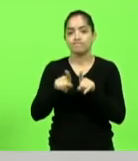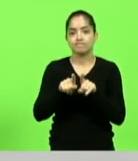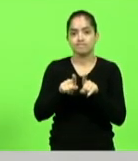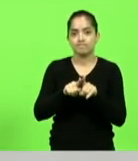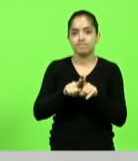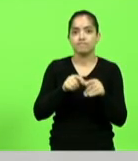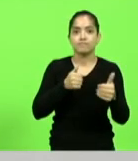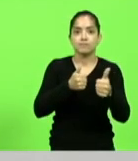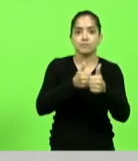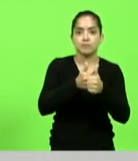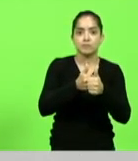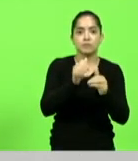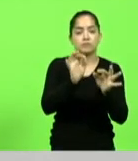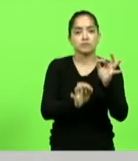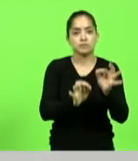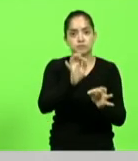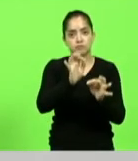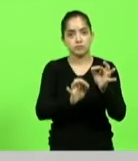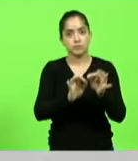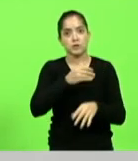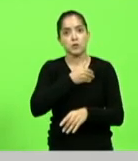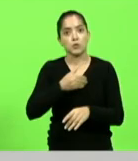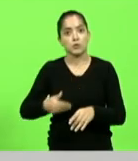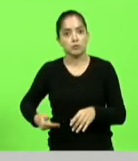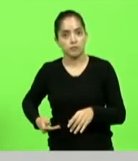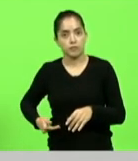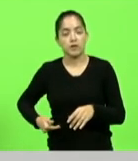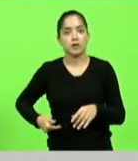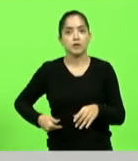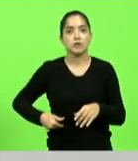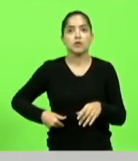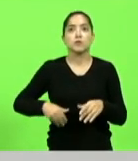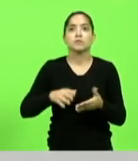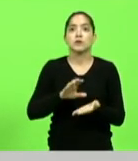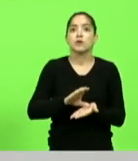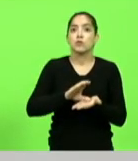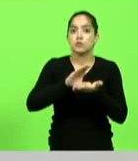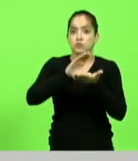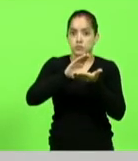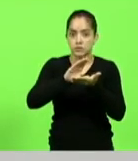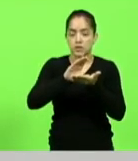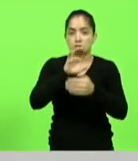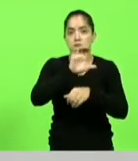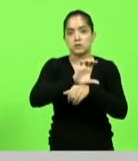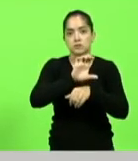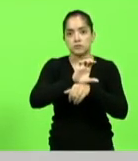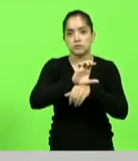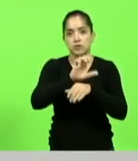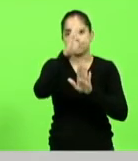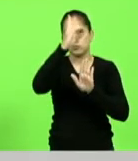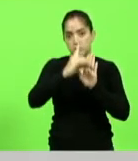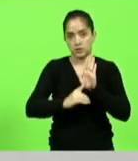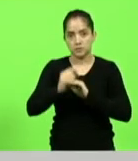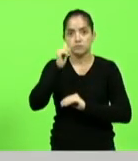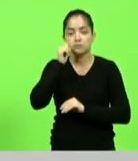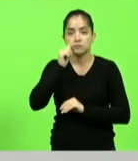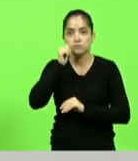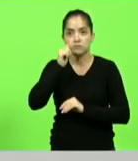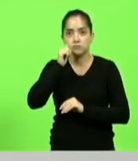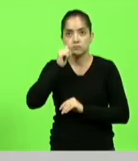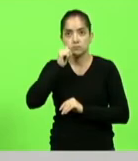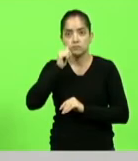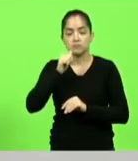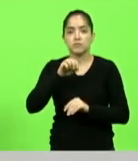Governo do Estado Conselho Estadual dos Direitos da Mulher OAB Defensoria Pública MP